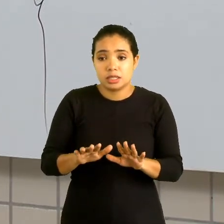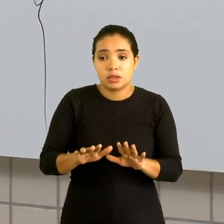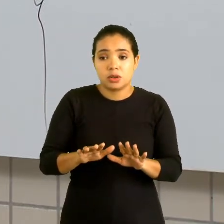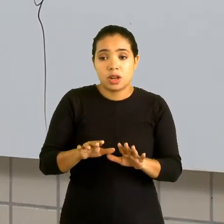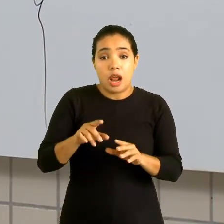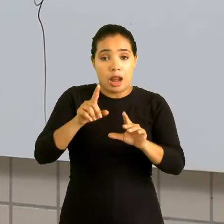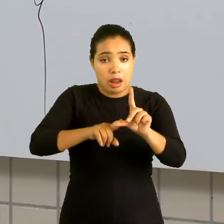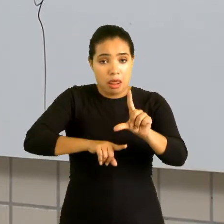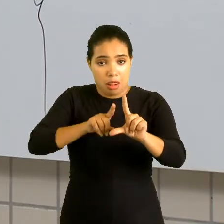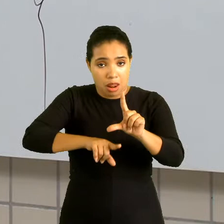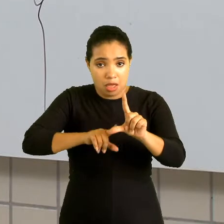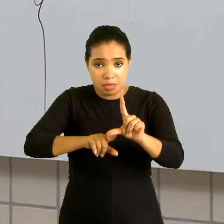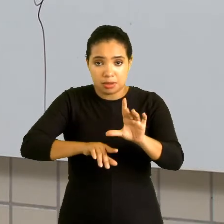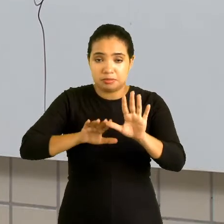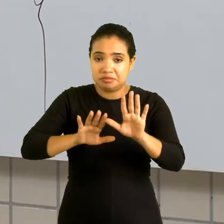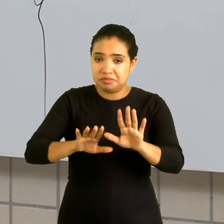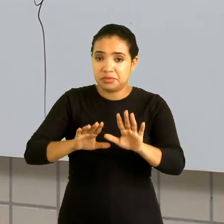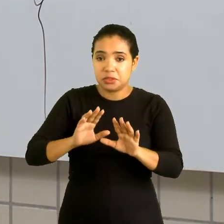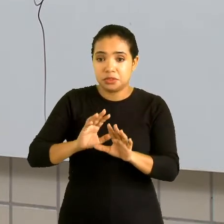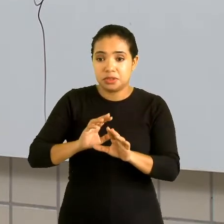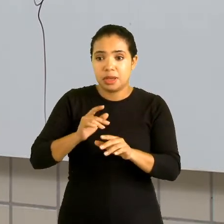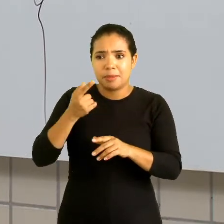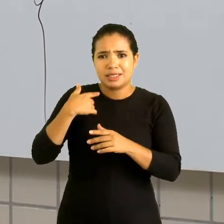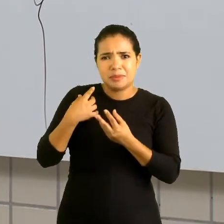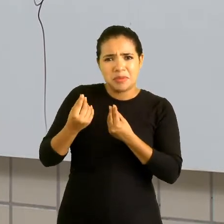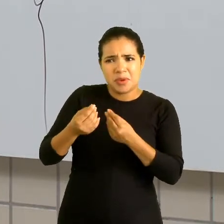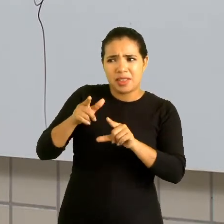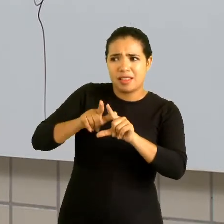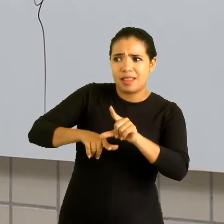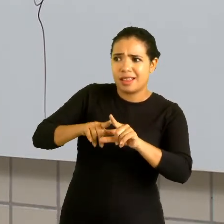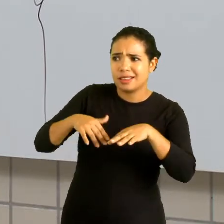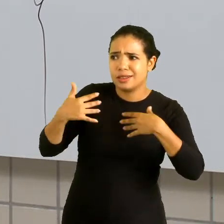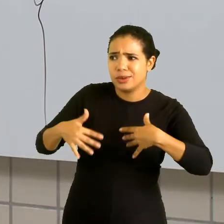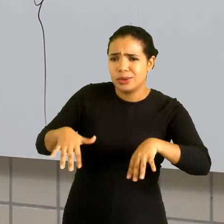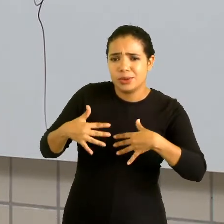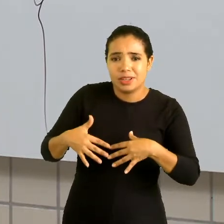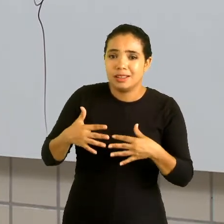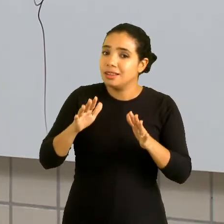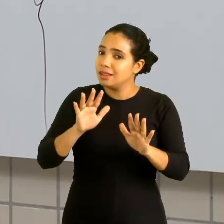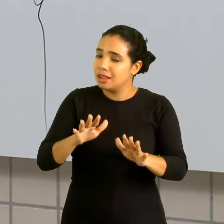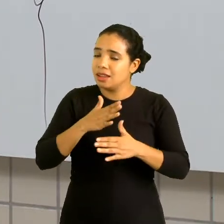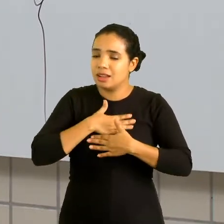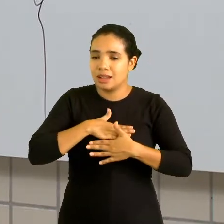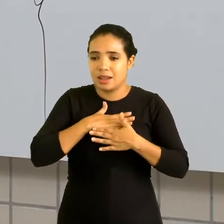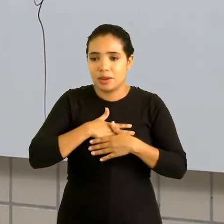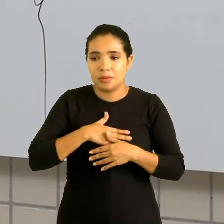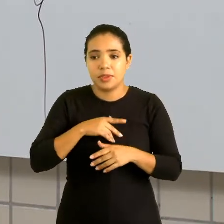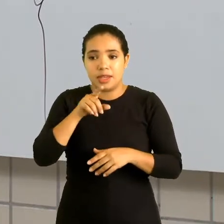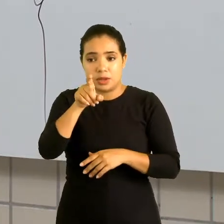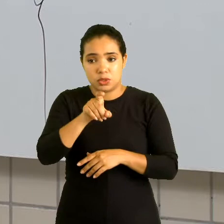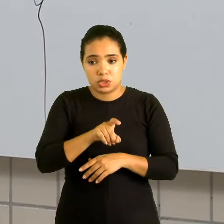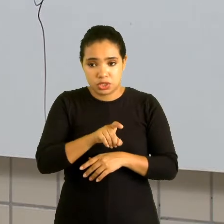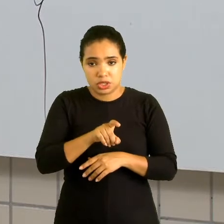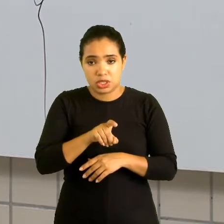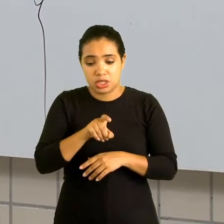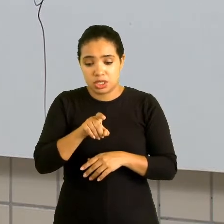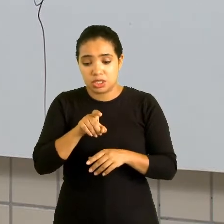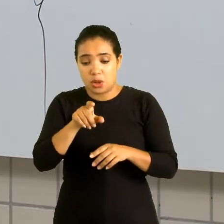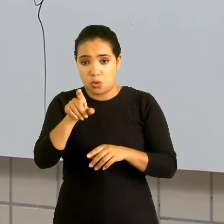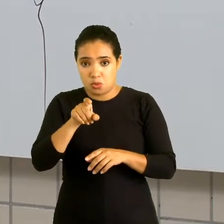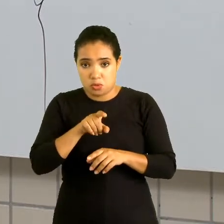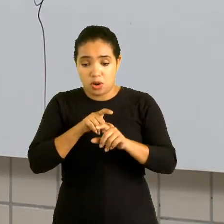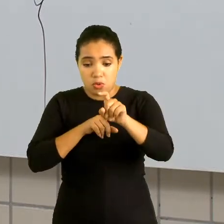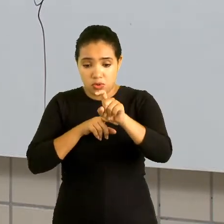literal. Aí vocês perguntam, professor, mas tem aí um monte de letra. Calma. Aqui eu tenho um X e um Y.